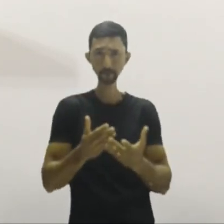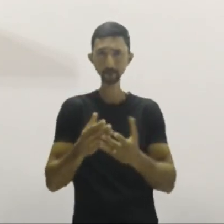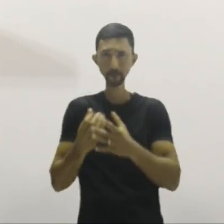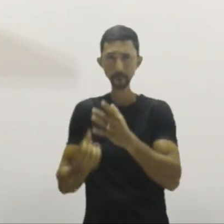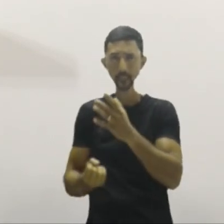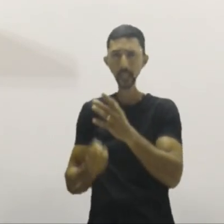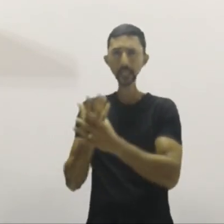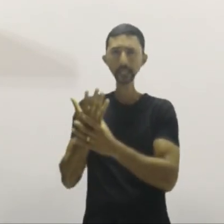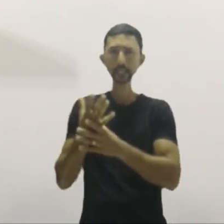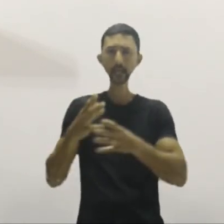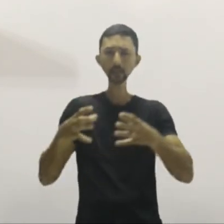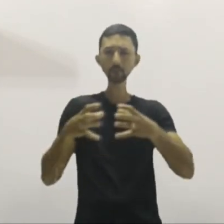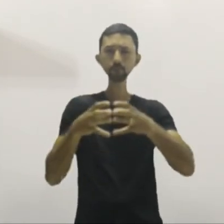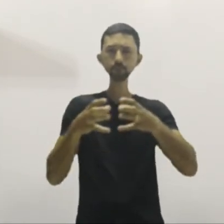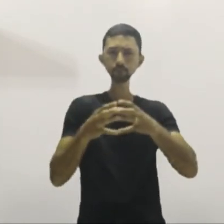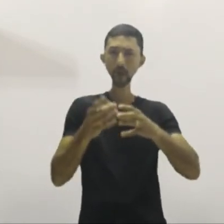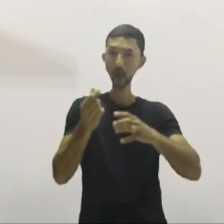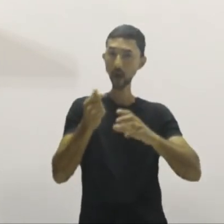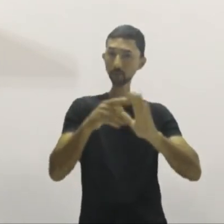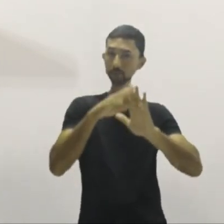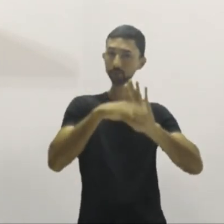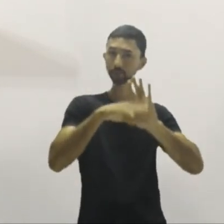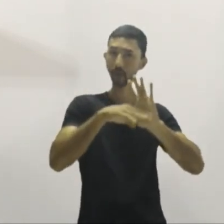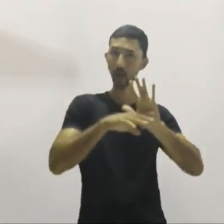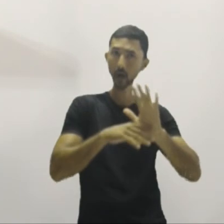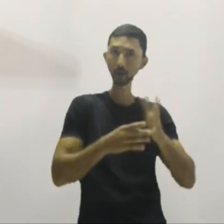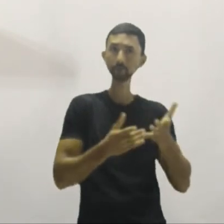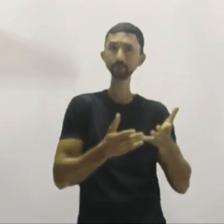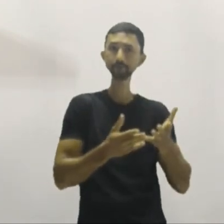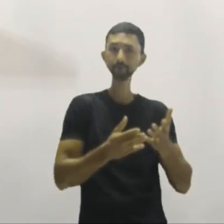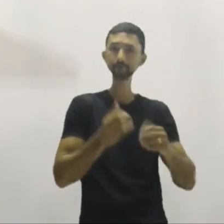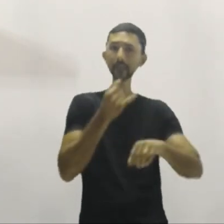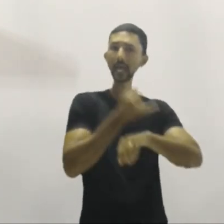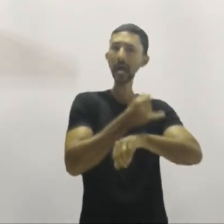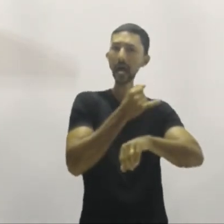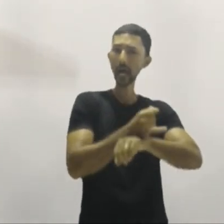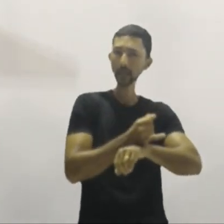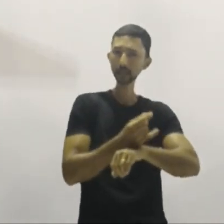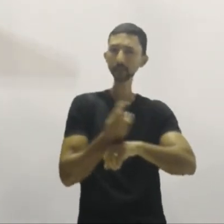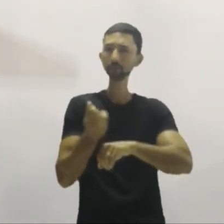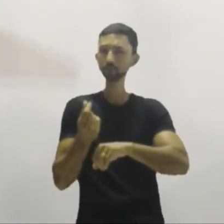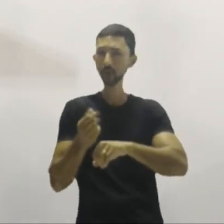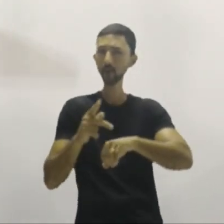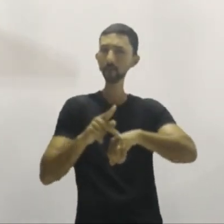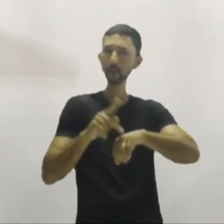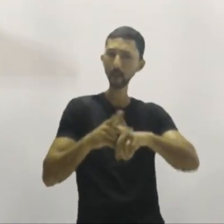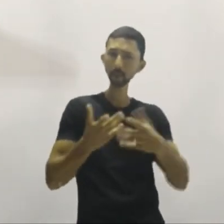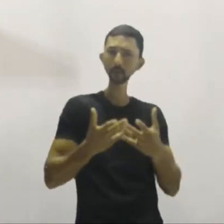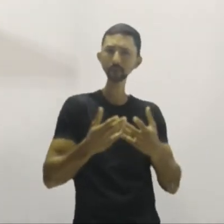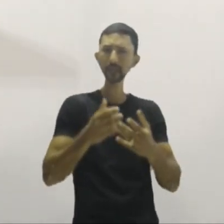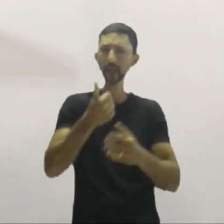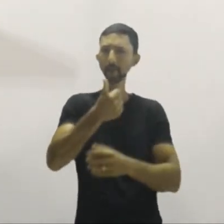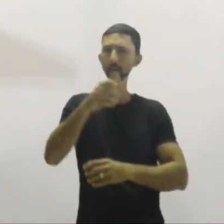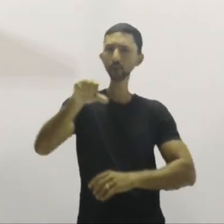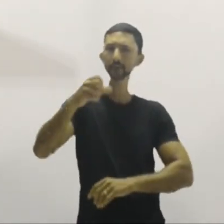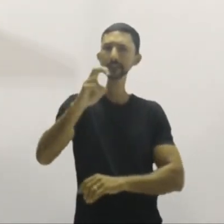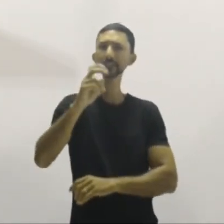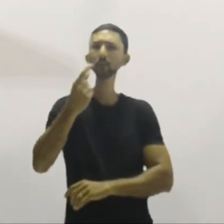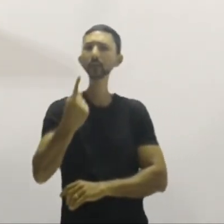eles criaram uma redução tarifária de carvão e aço. Em 1951, o que aconteceu